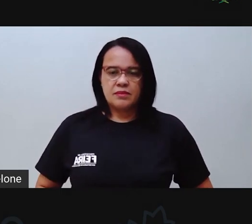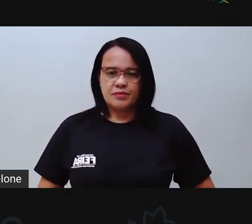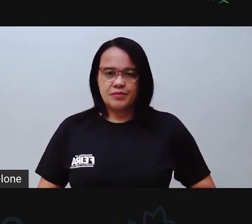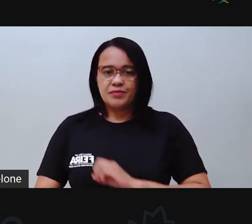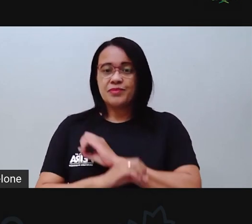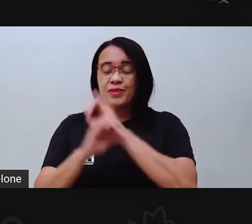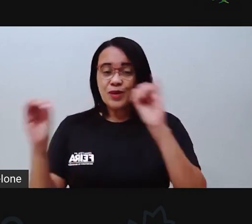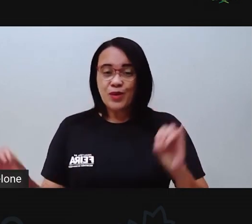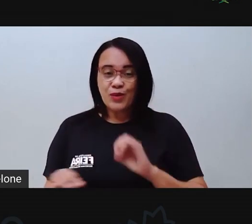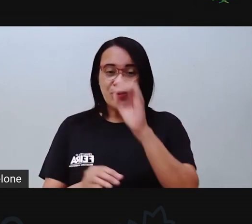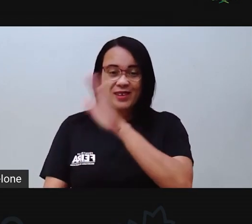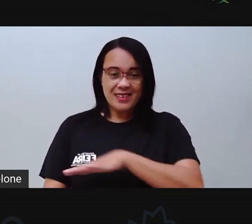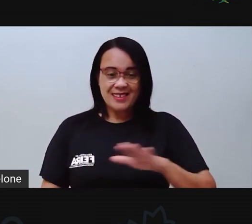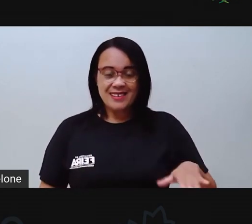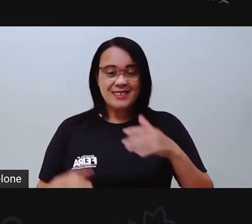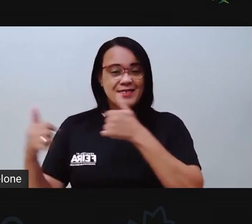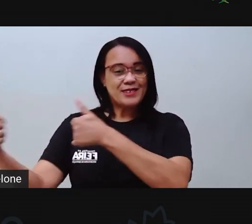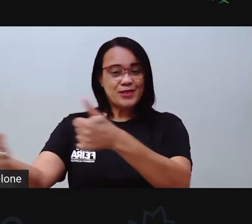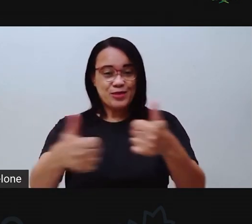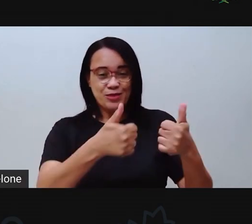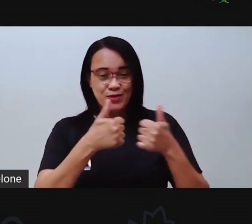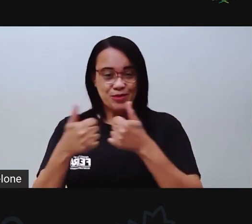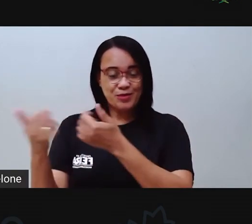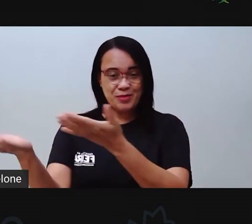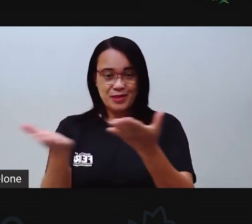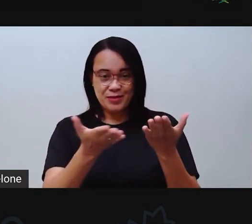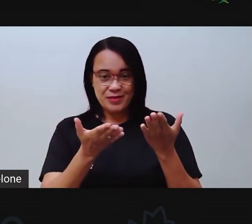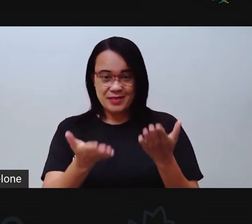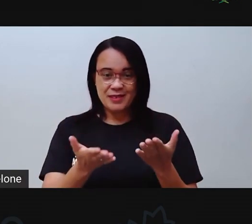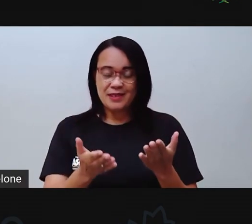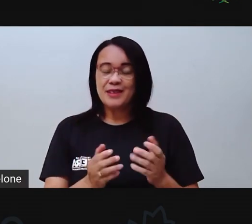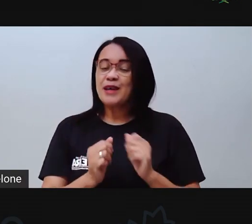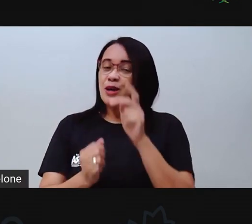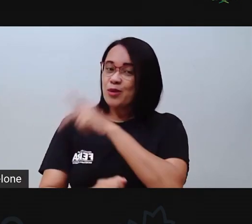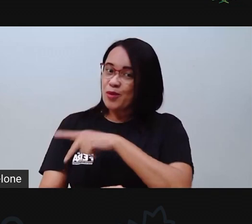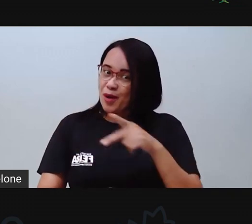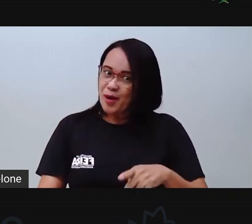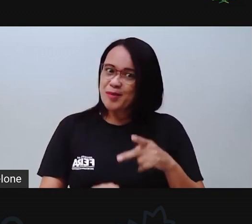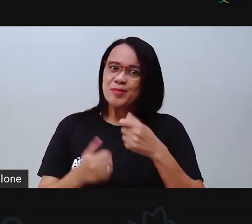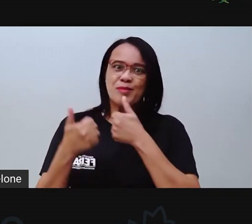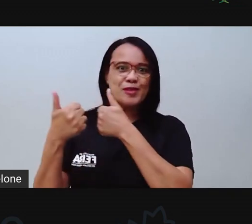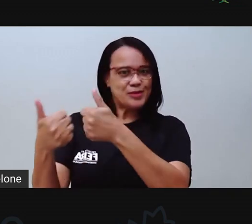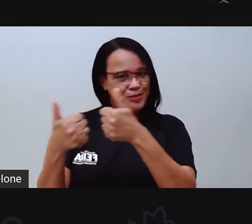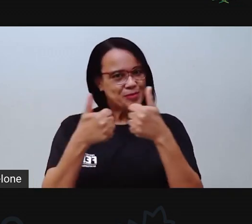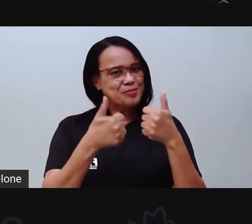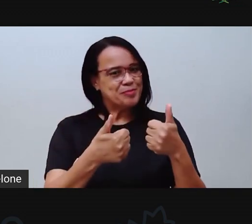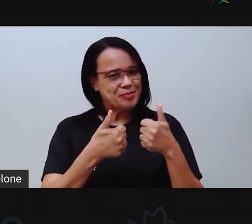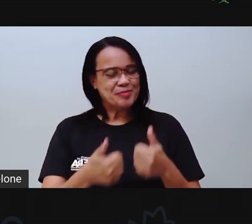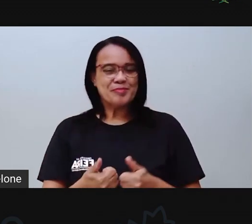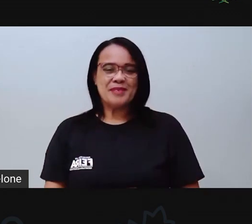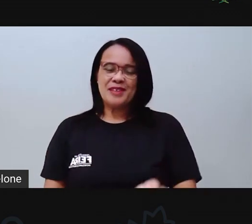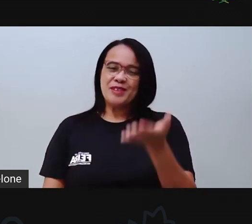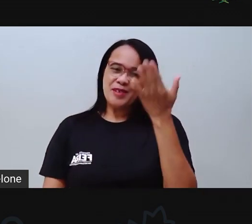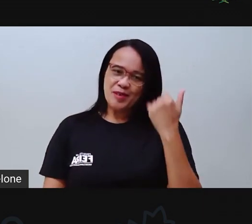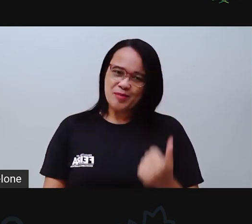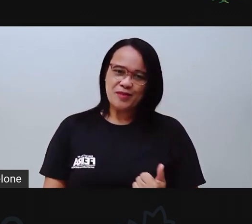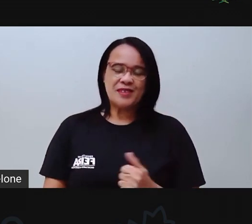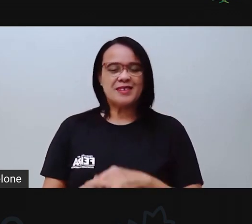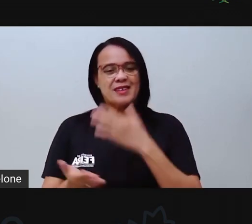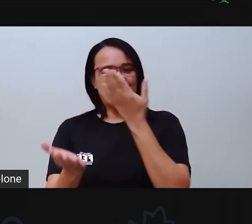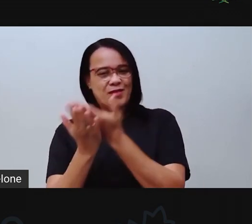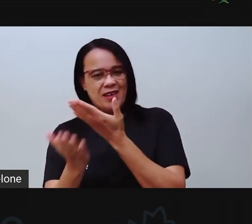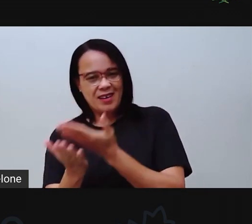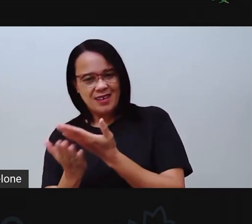Olá, crianças, tudo bem com vocês? Comigo tá tudo bem. Vamos lá para mais um dia, mais uma